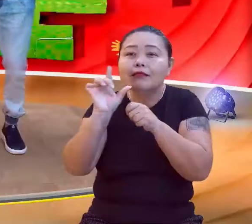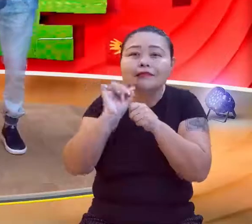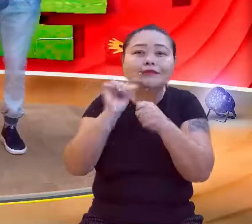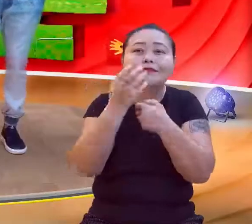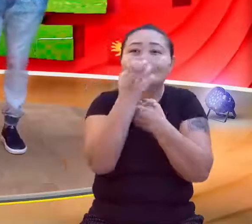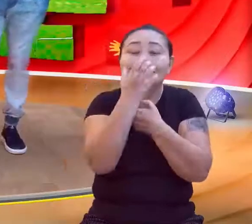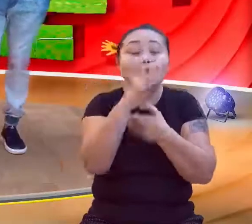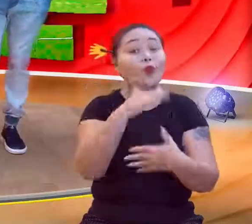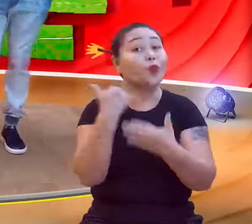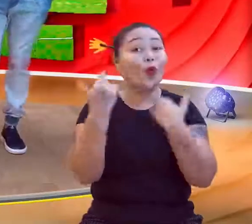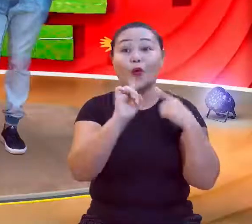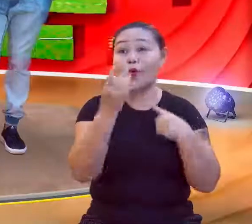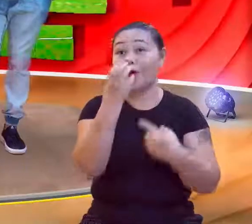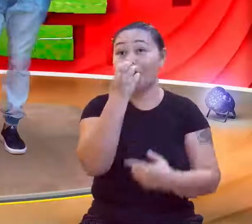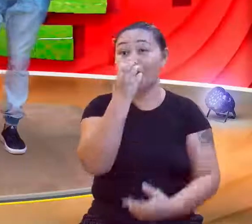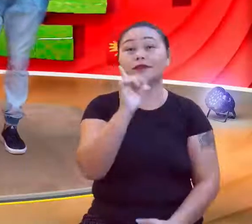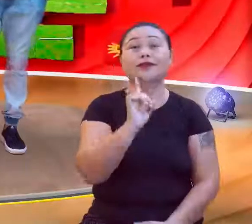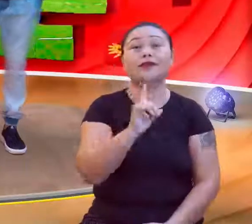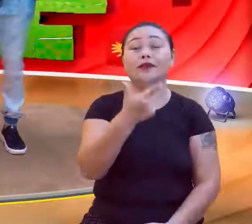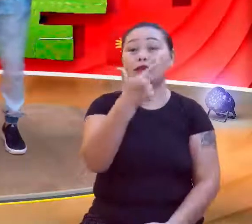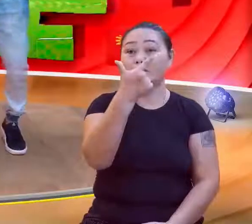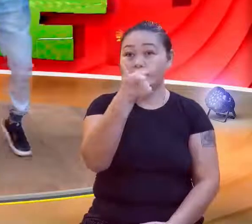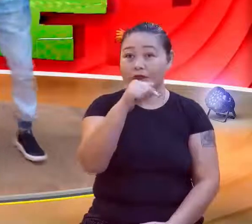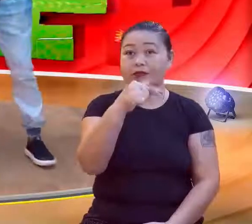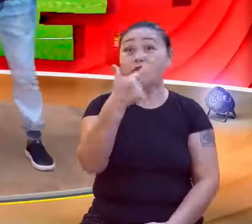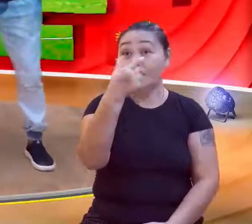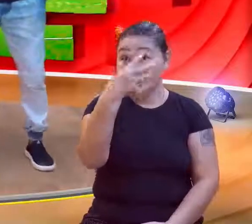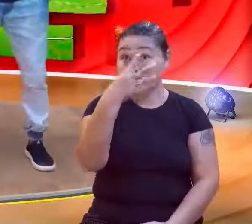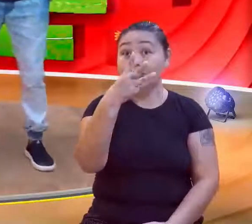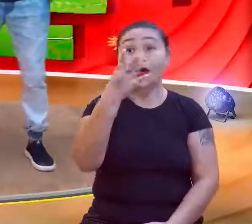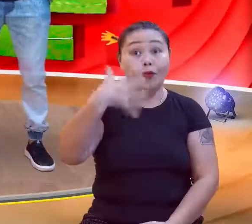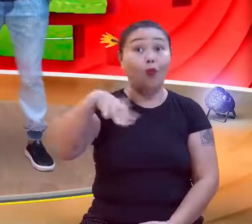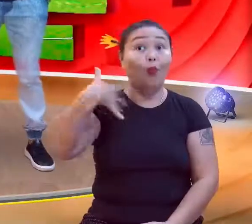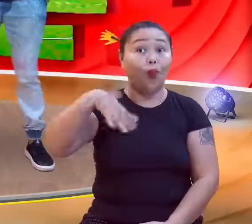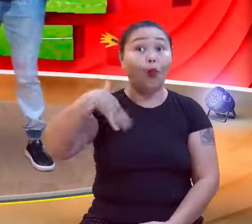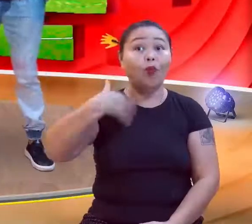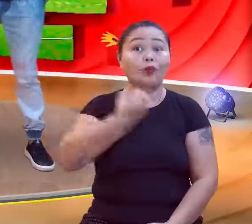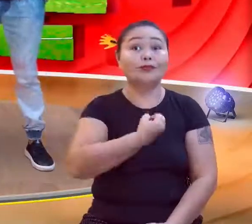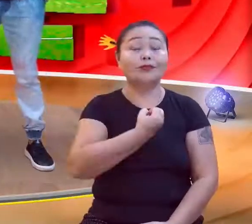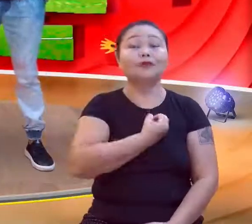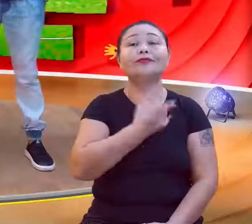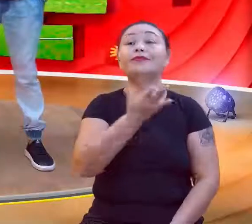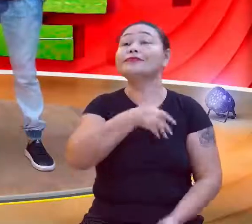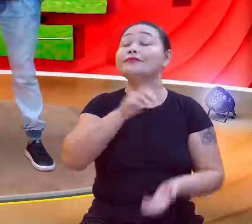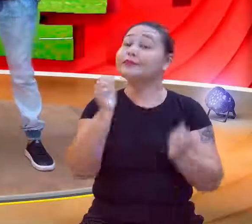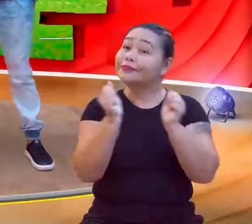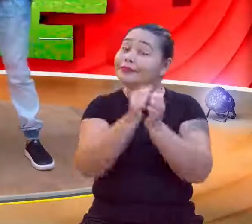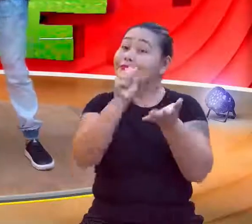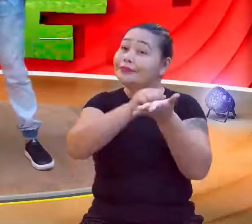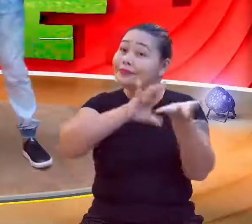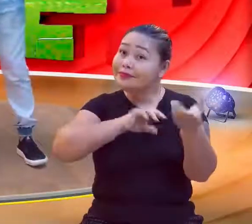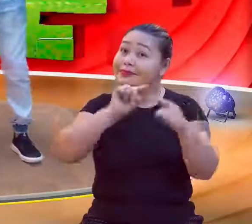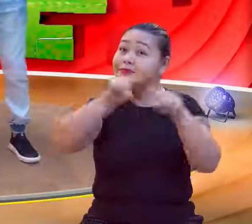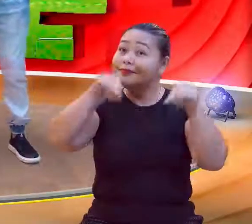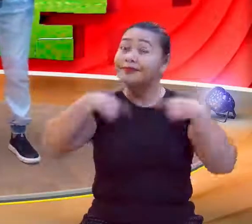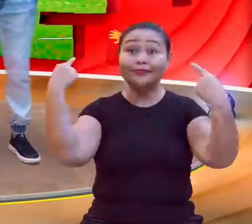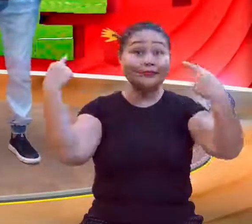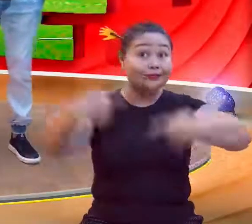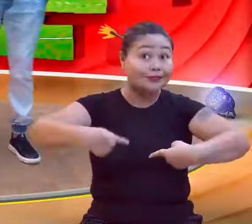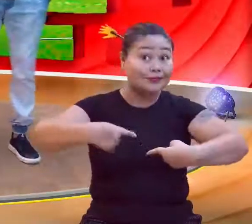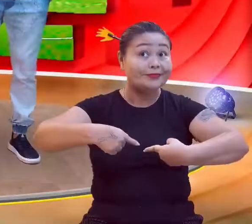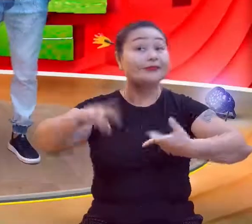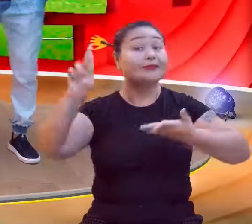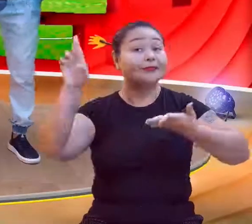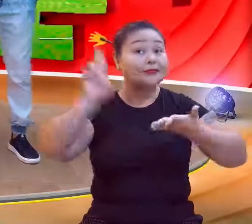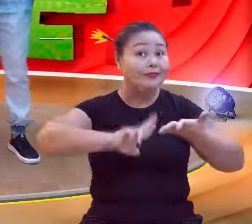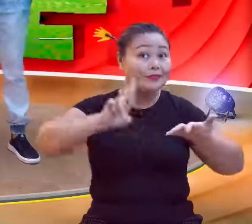não morre cachorro. Morreu muito, 23 é muito. muito. Então, tá, né? Juntamente com as atividades de sala, você está desafiado a resolver